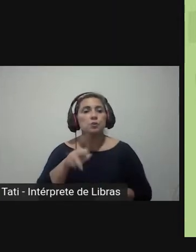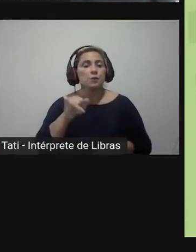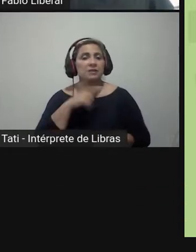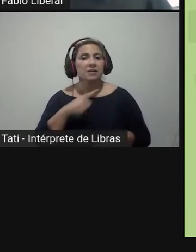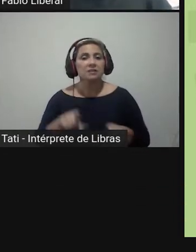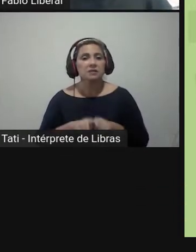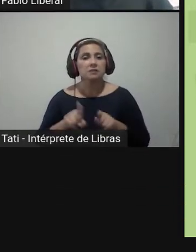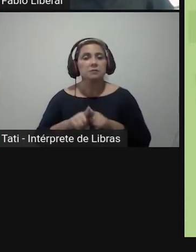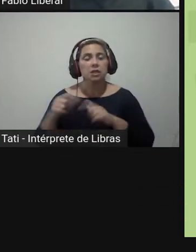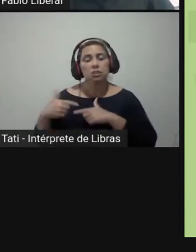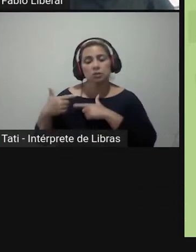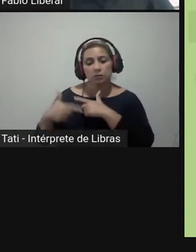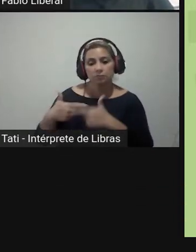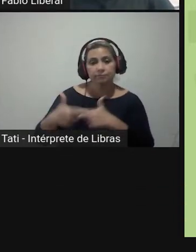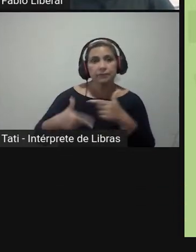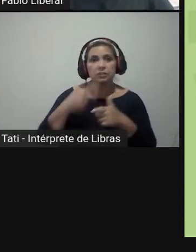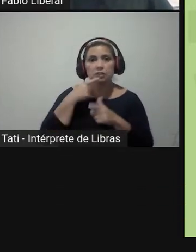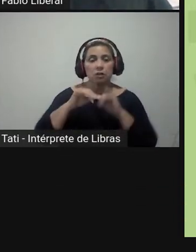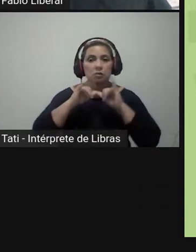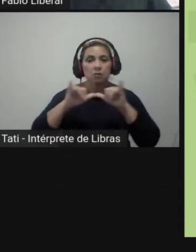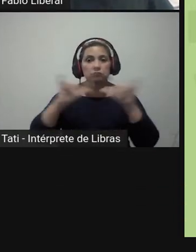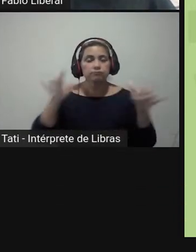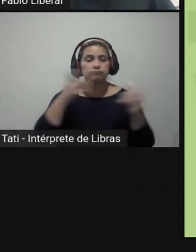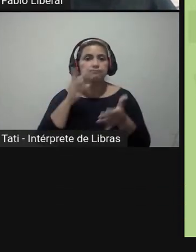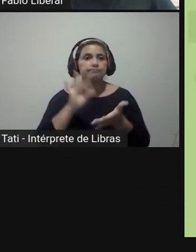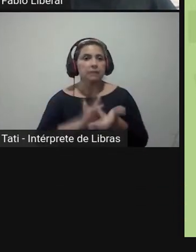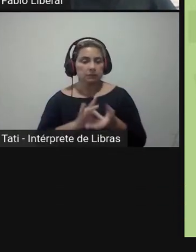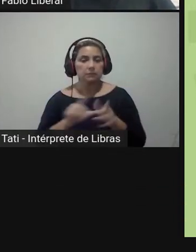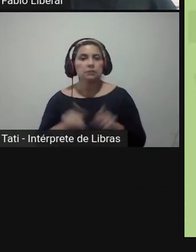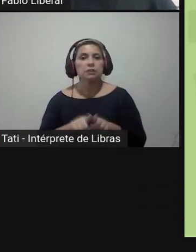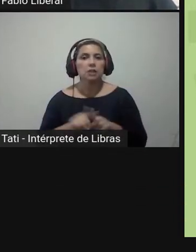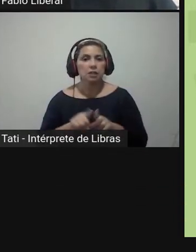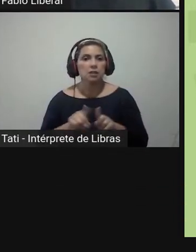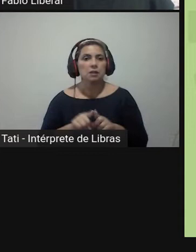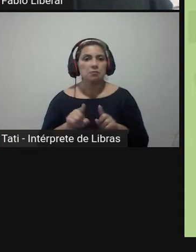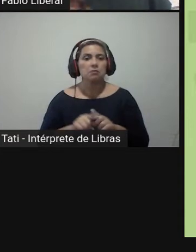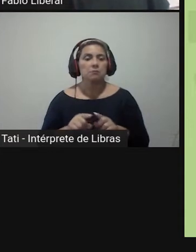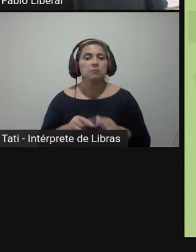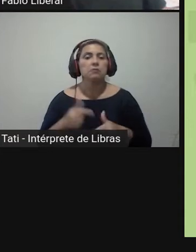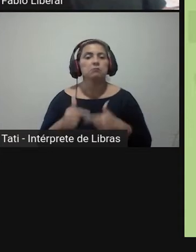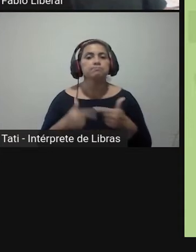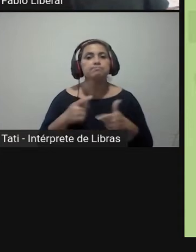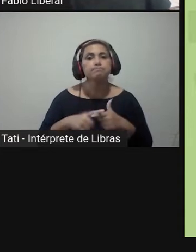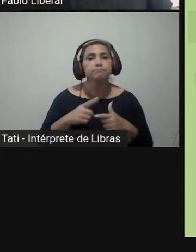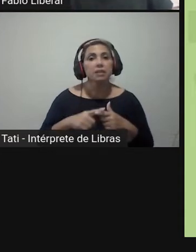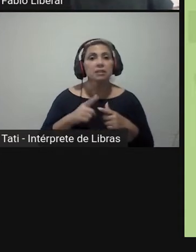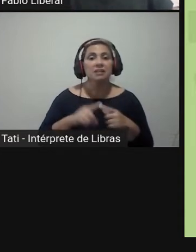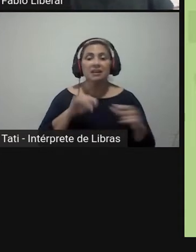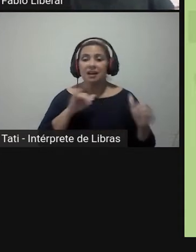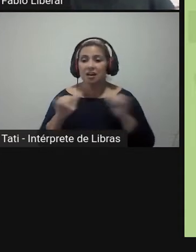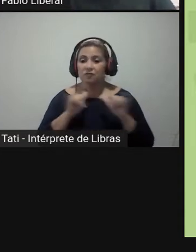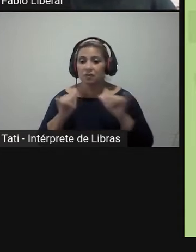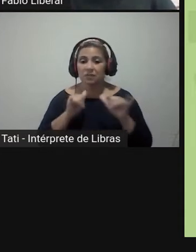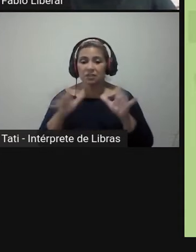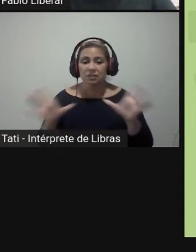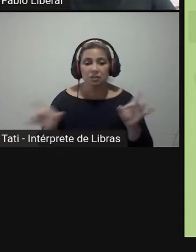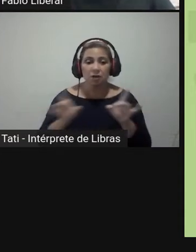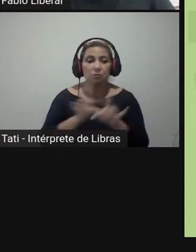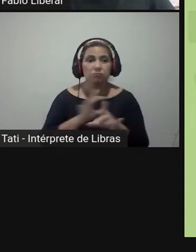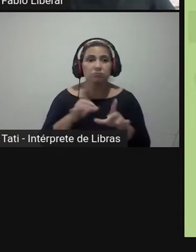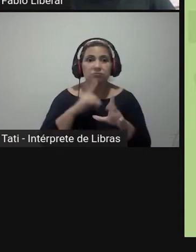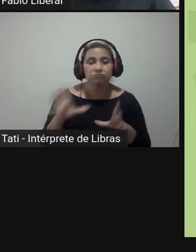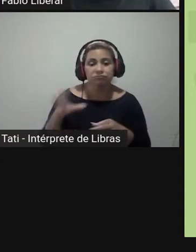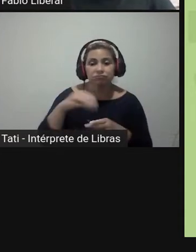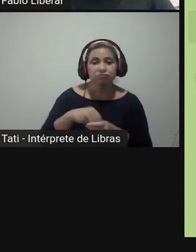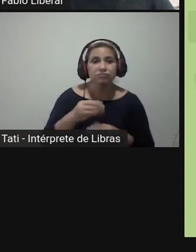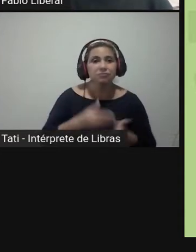originais com as publicações oficiais. Esse cotejo também dá um certo trabalho porque as informações não estão integradas, mas ele é possível que já